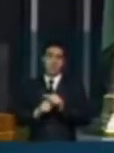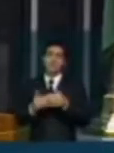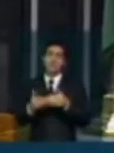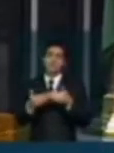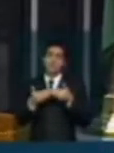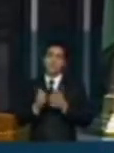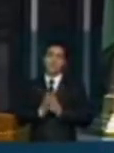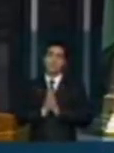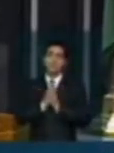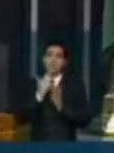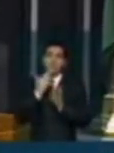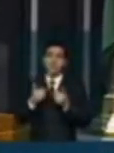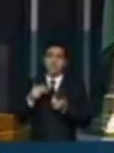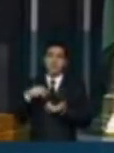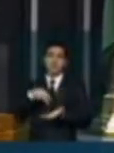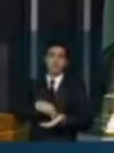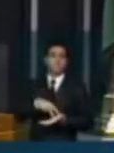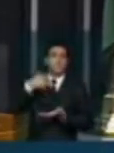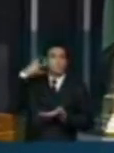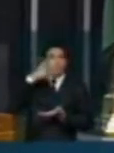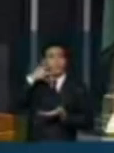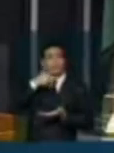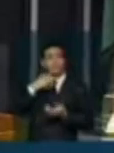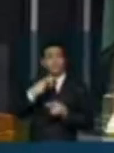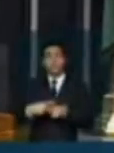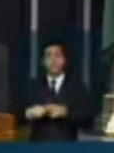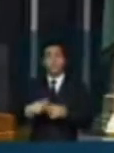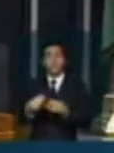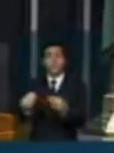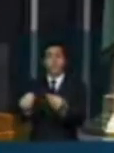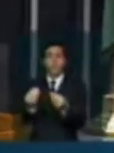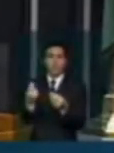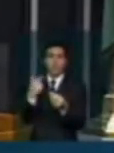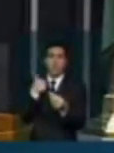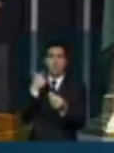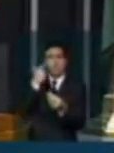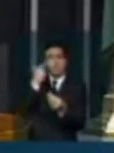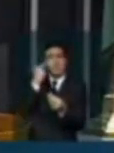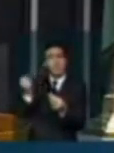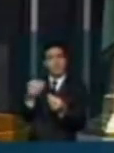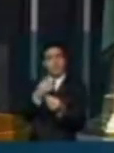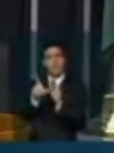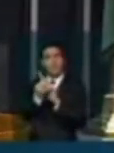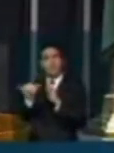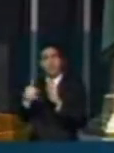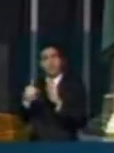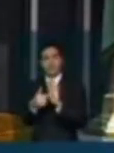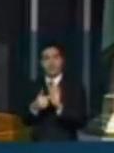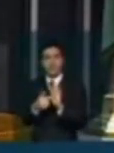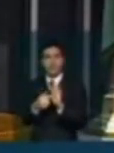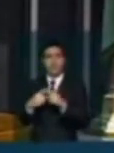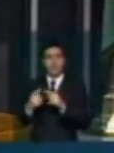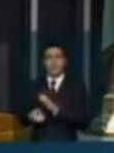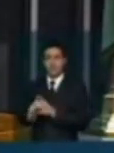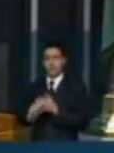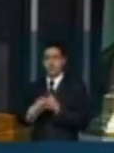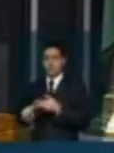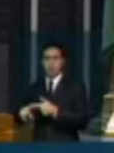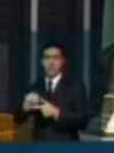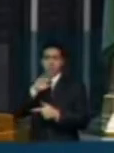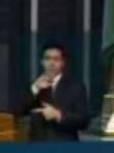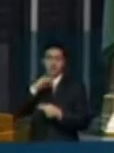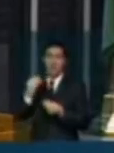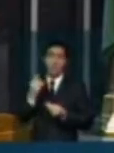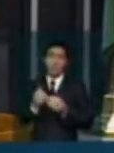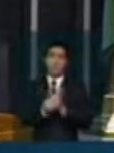esse discurso, de como nós vamos pensar na legislação, no enfrentamento desses comportamentos. Porque